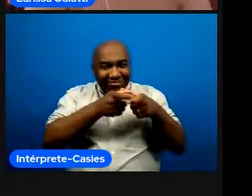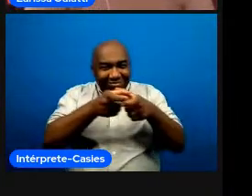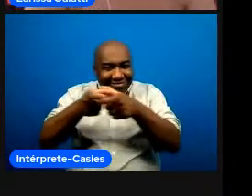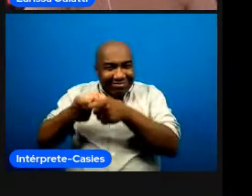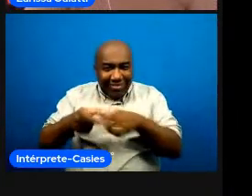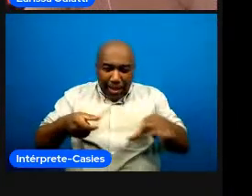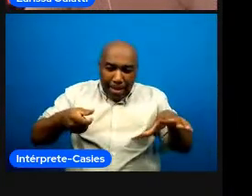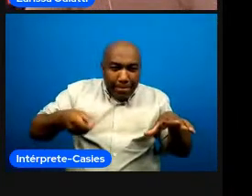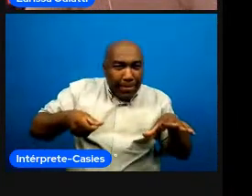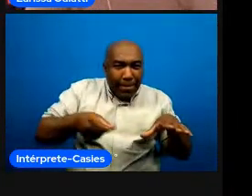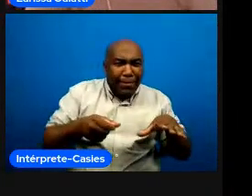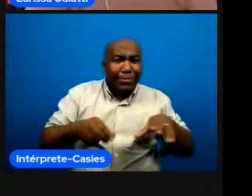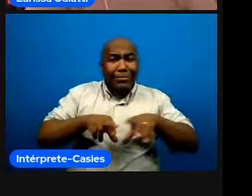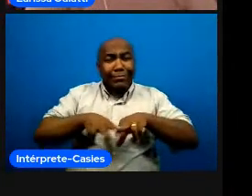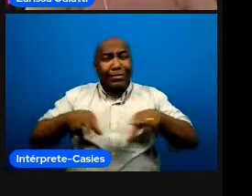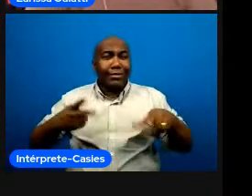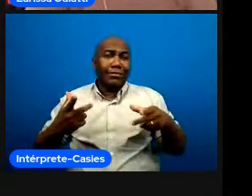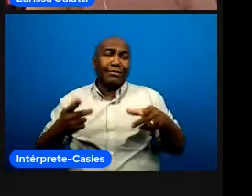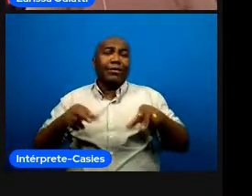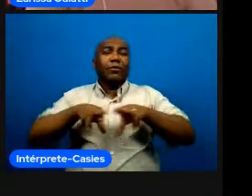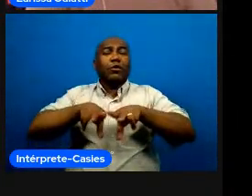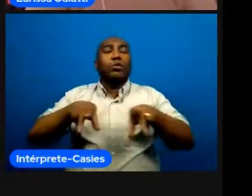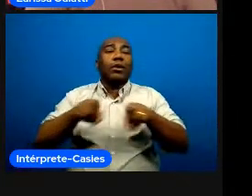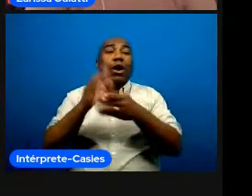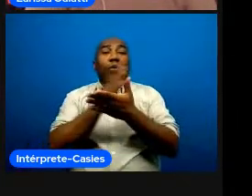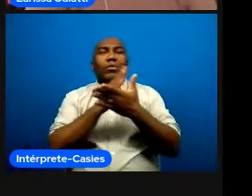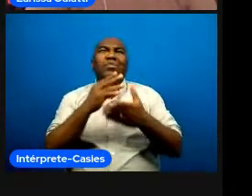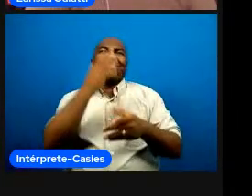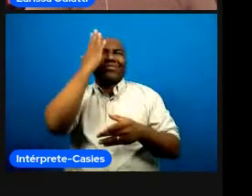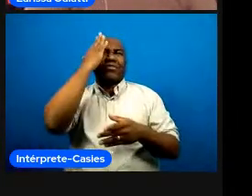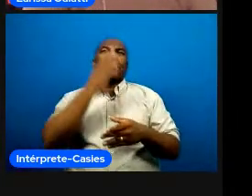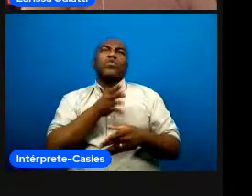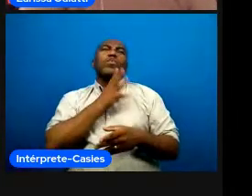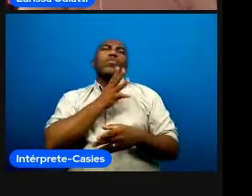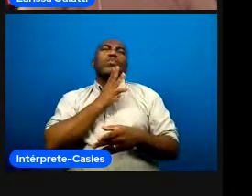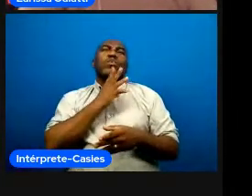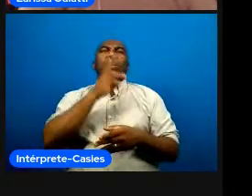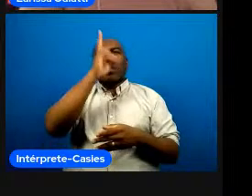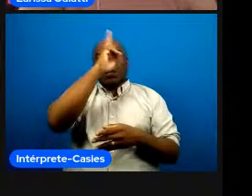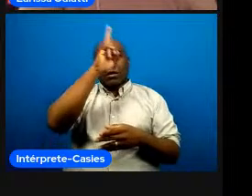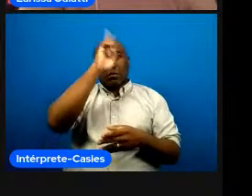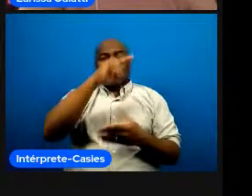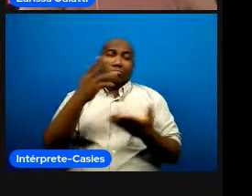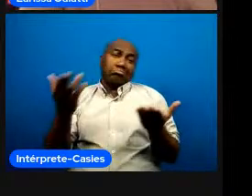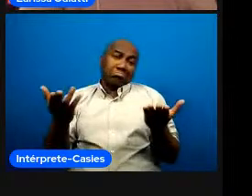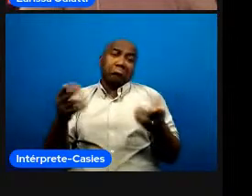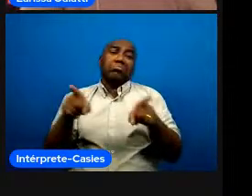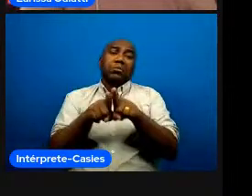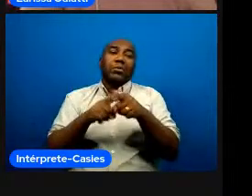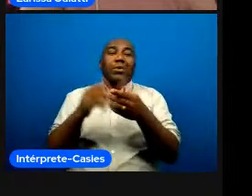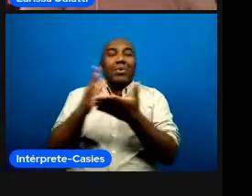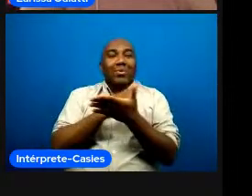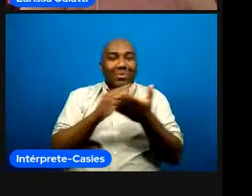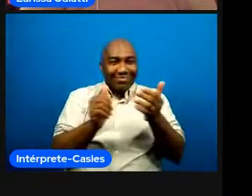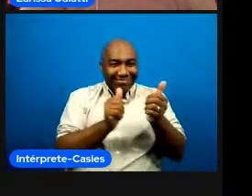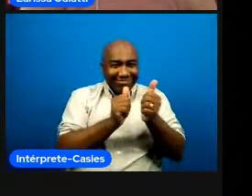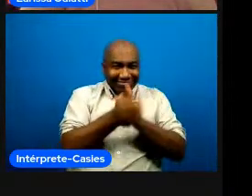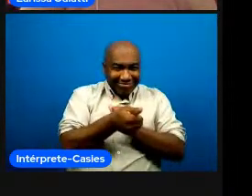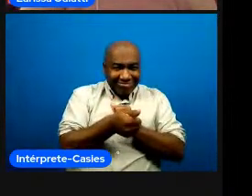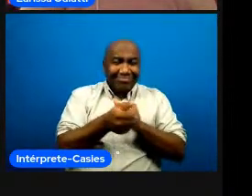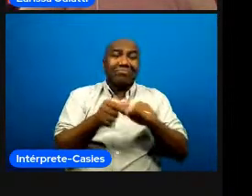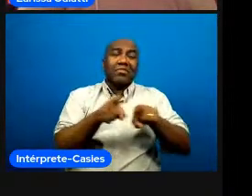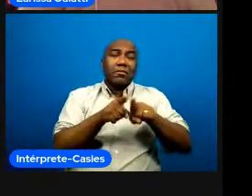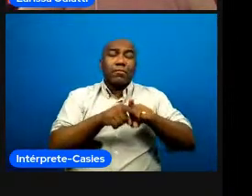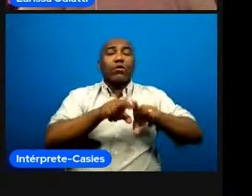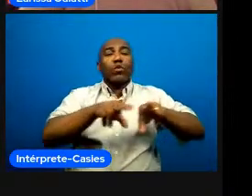70 esse tipo de coisa talvez alguns de vocês se identifiquem com isso como atleta aprendi muito sobre eles aprenderam muito sobre relações sobre